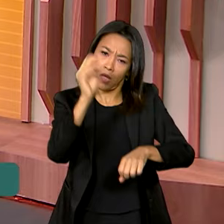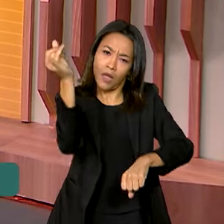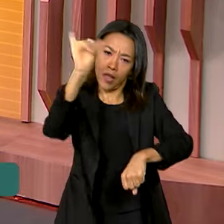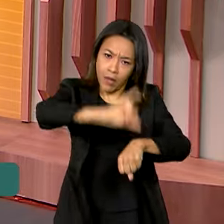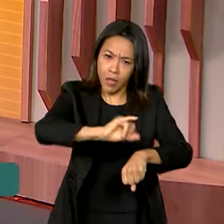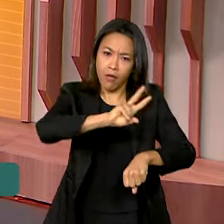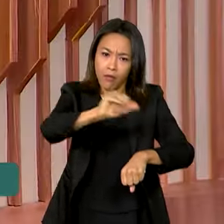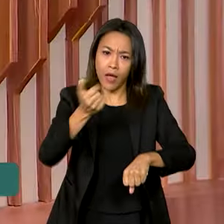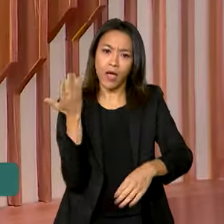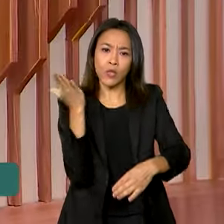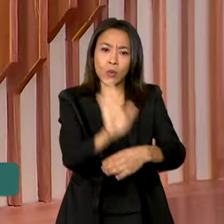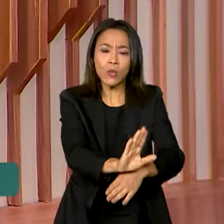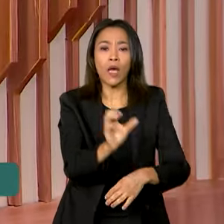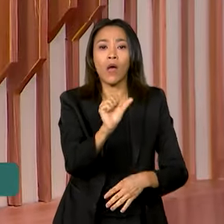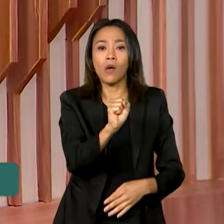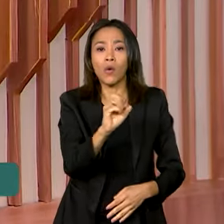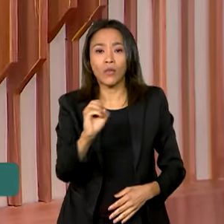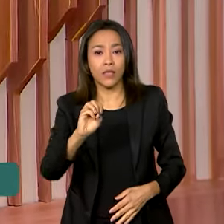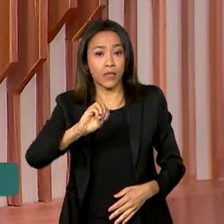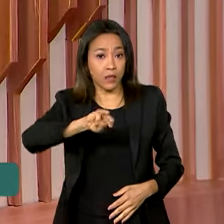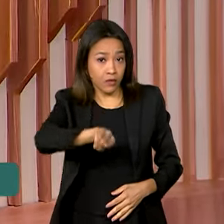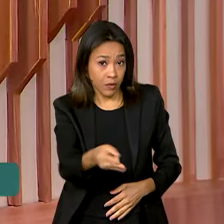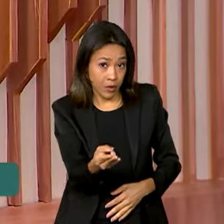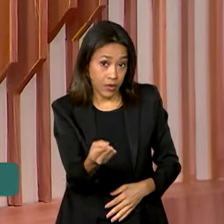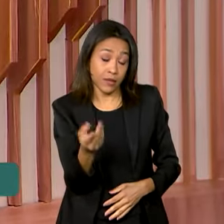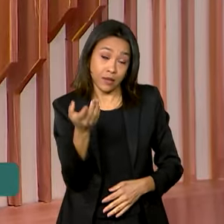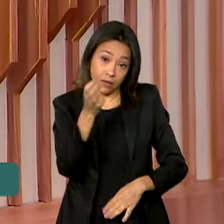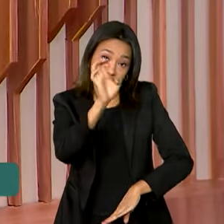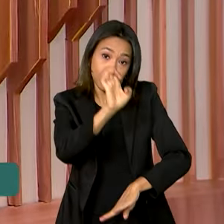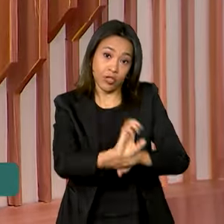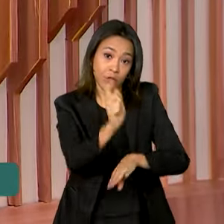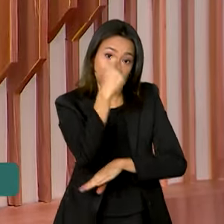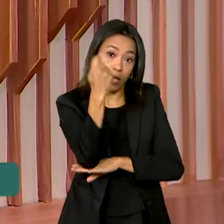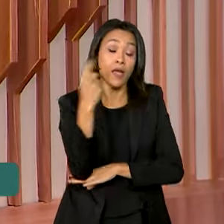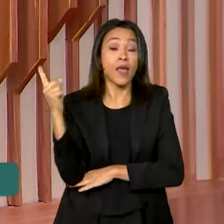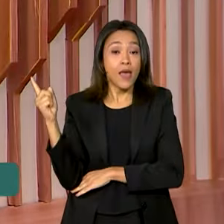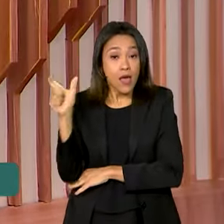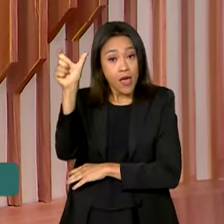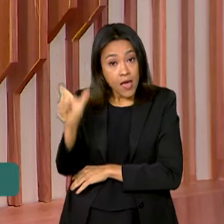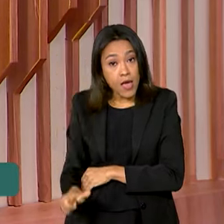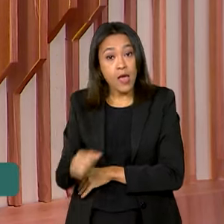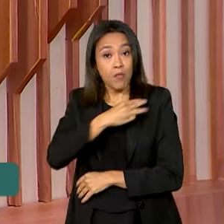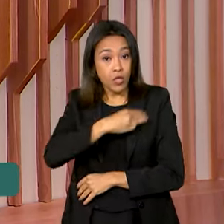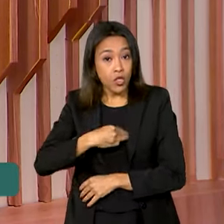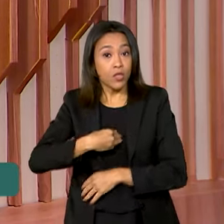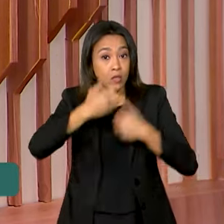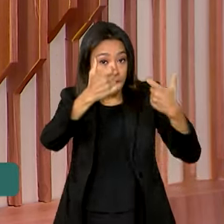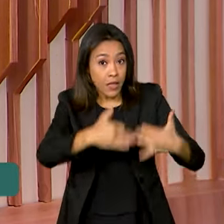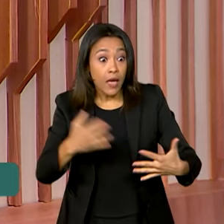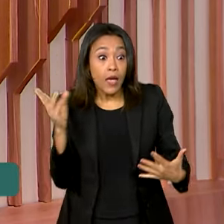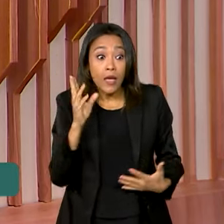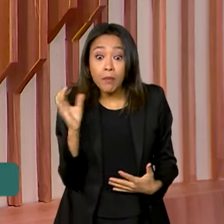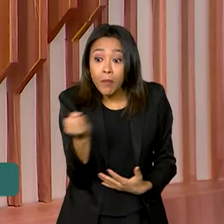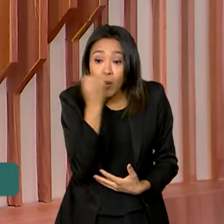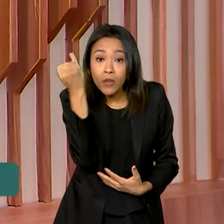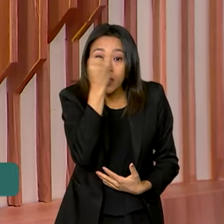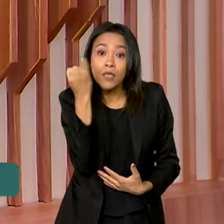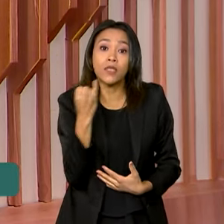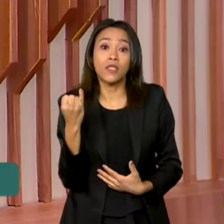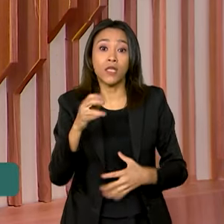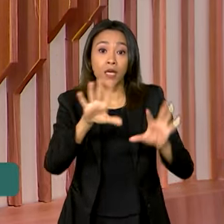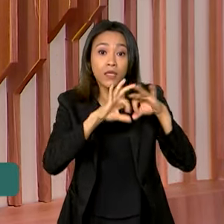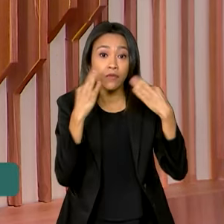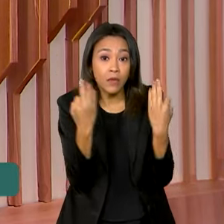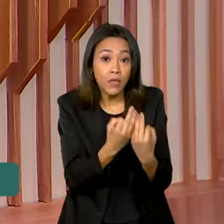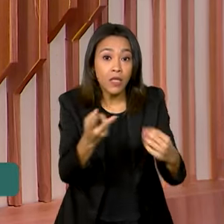famílias. O ministro Paulo Pimenta destacou que é importante que as prefeituras se mobilizem para que consigam aí os recursos